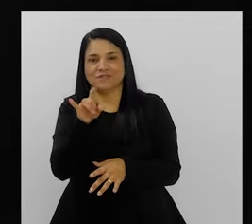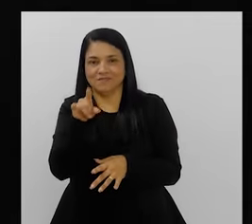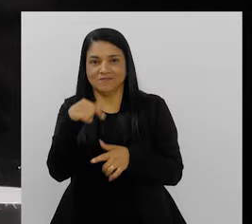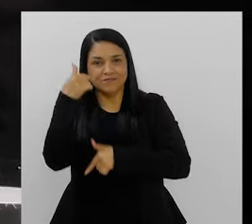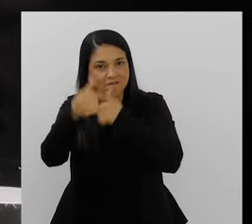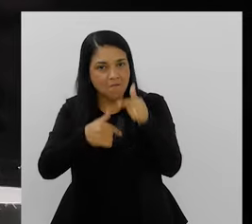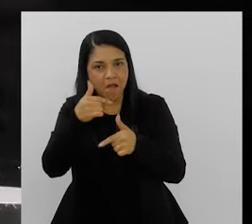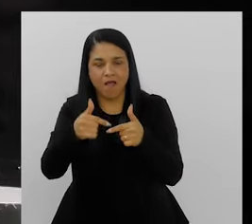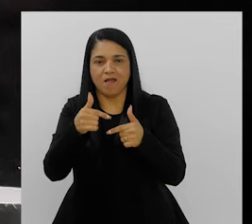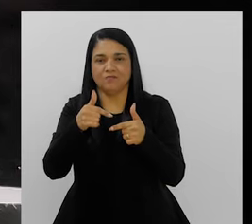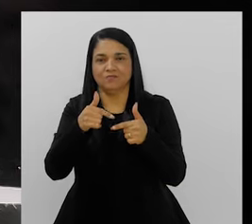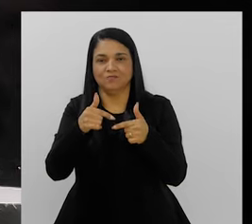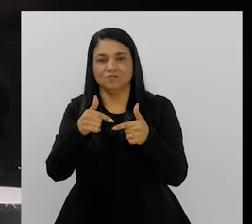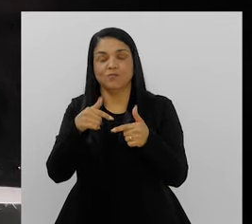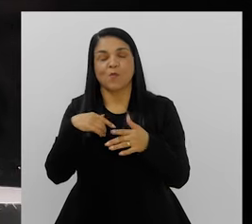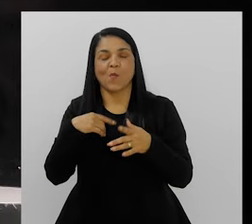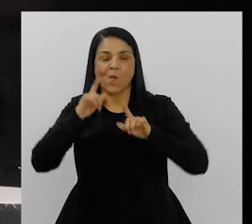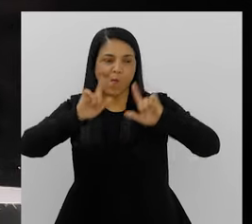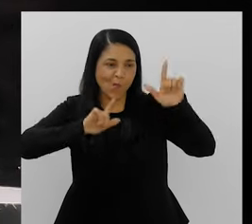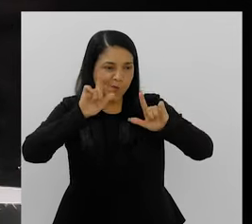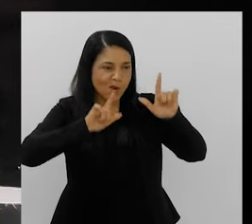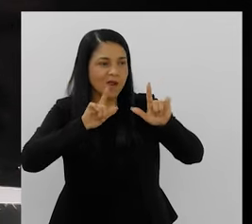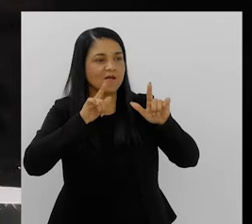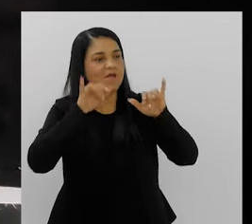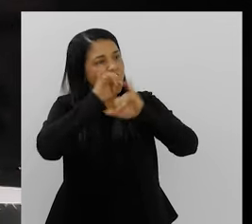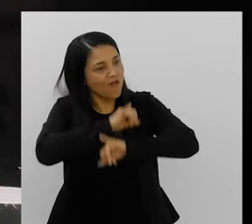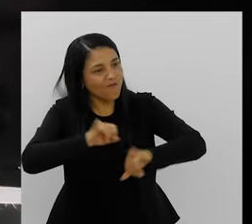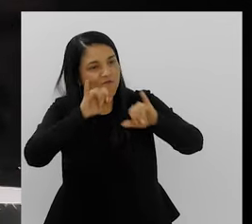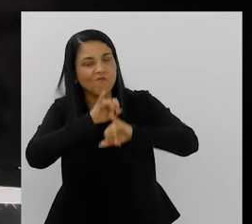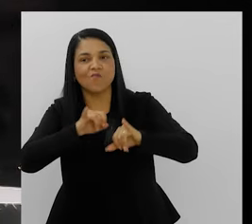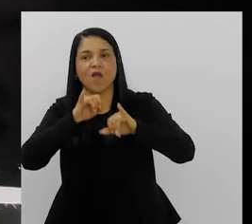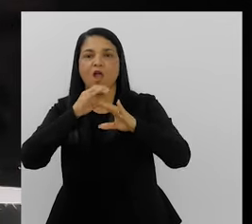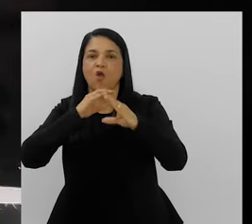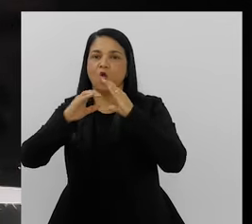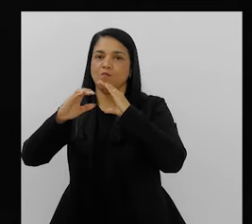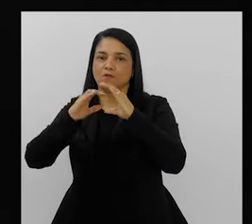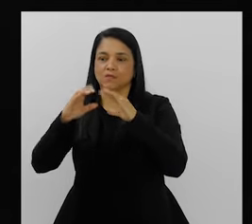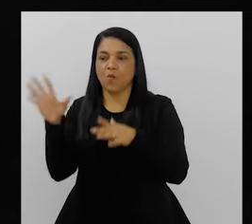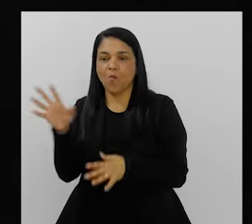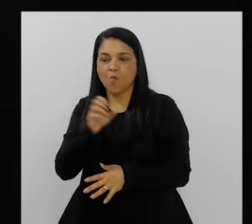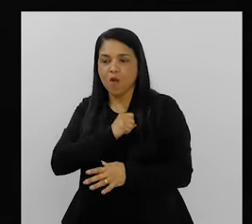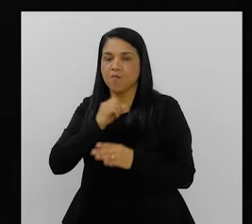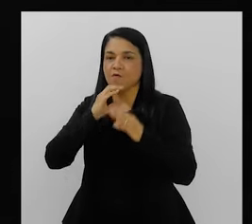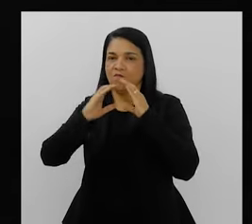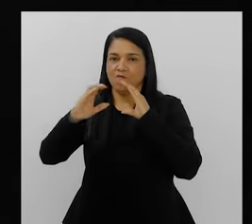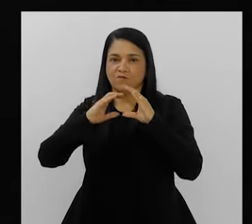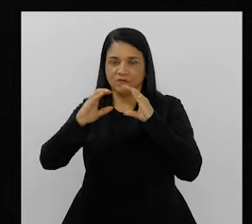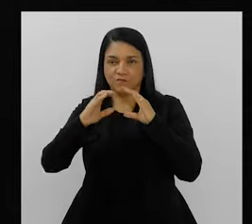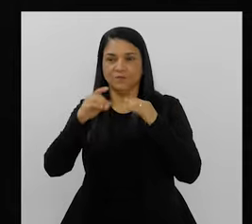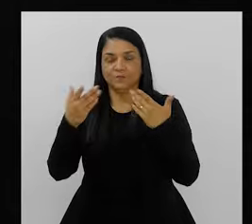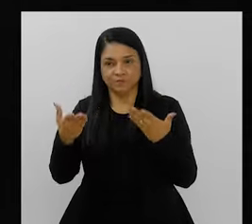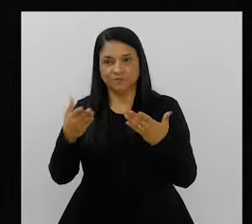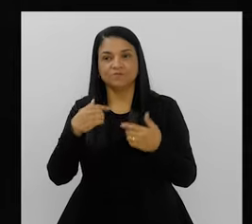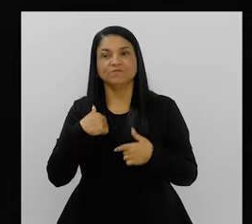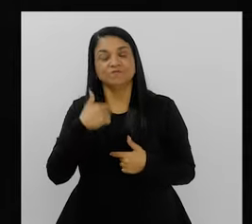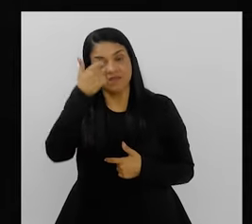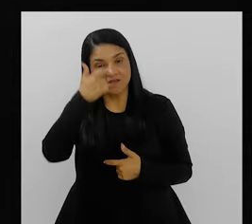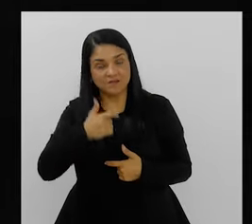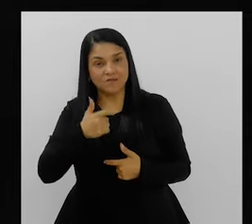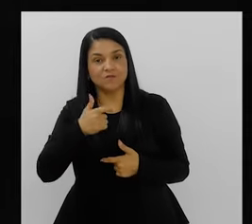E o nosso programa tem essa finalidade de... De vulgar, poder da comunicação. Por isso que eu sou apaixonada pela comunicação.